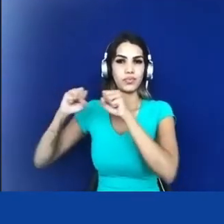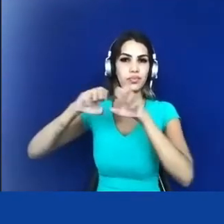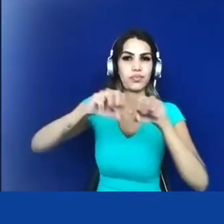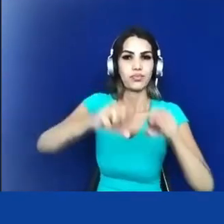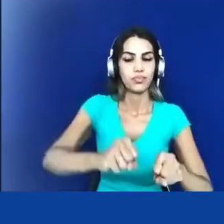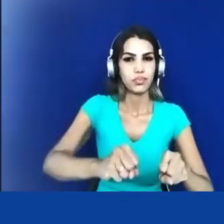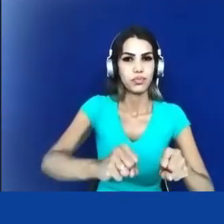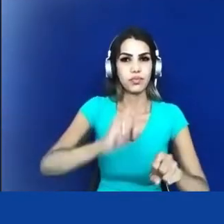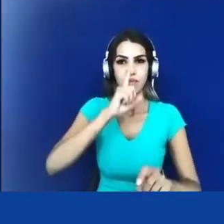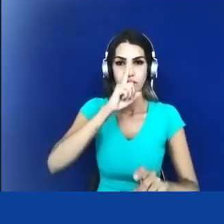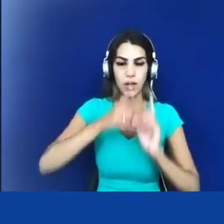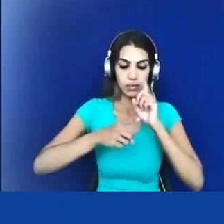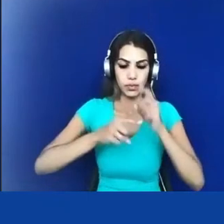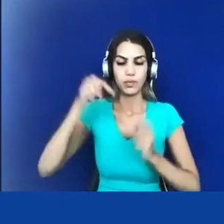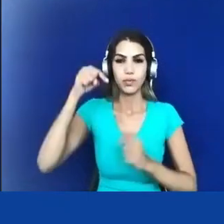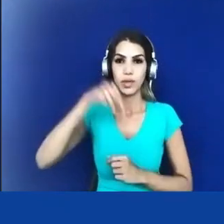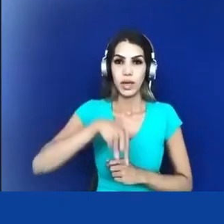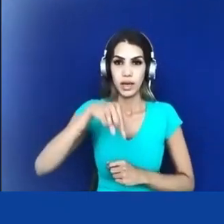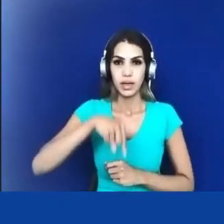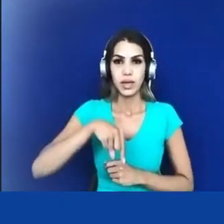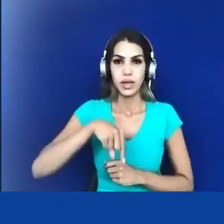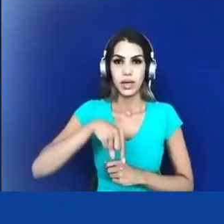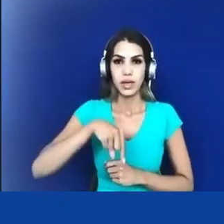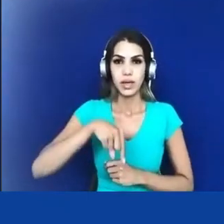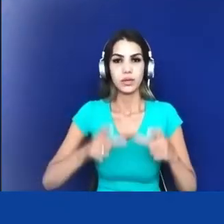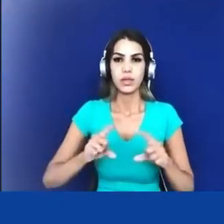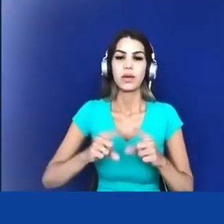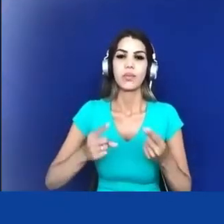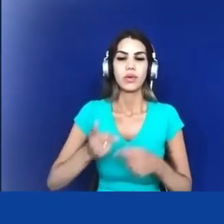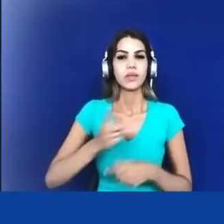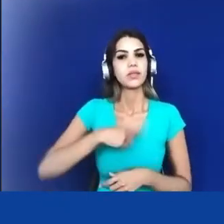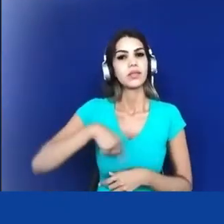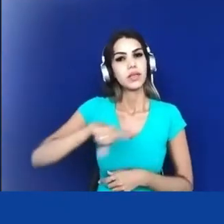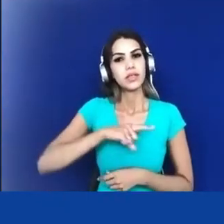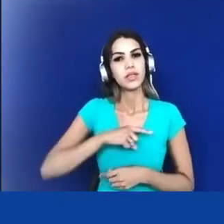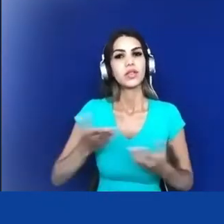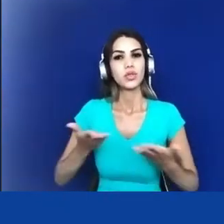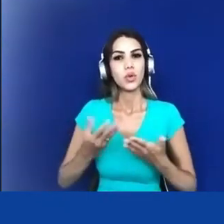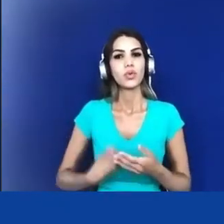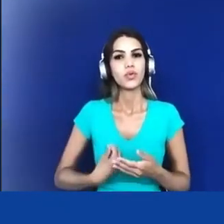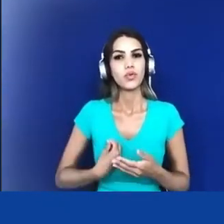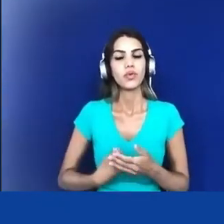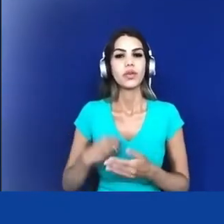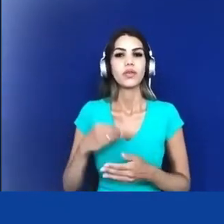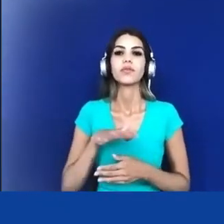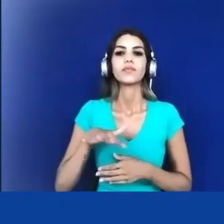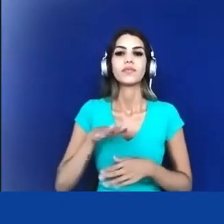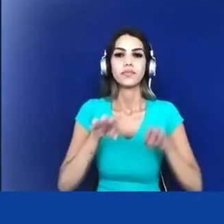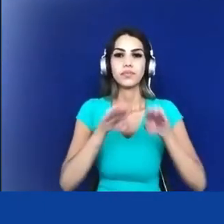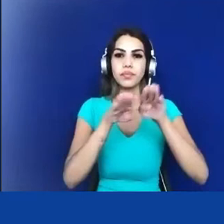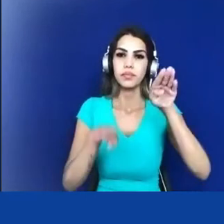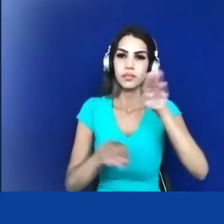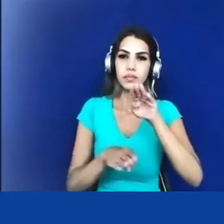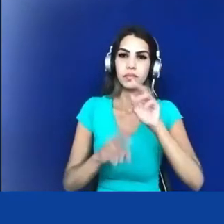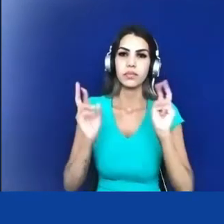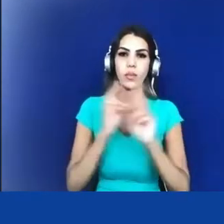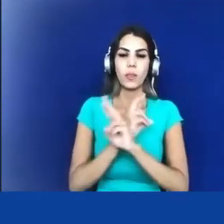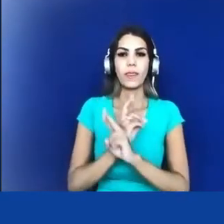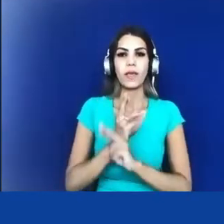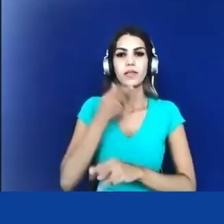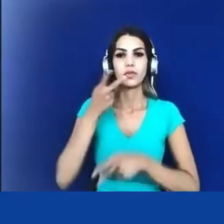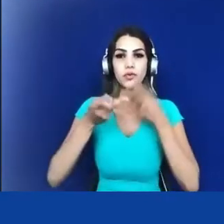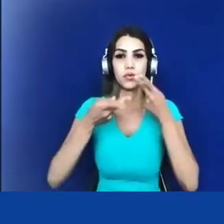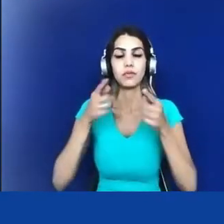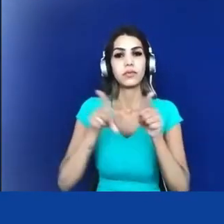encontramos em uma situação de muita desigualdade na relação de fala e de poder e nós